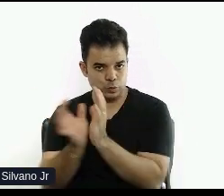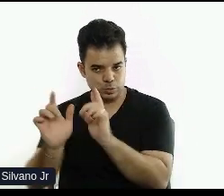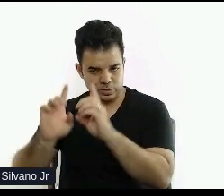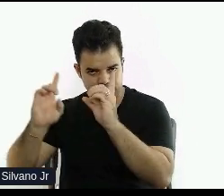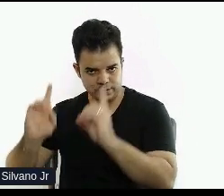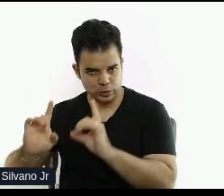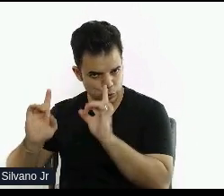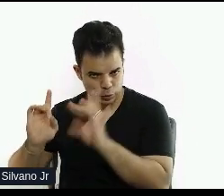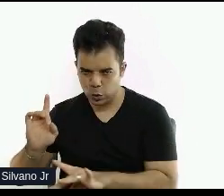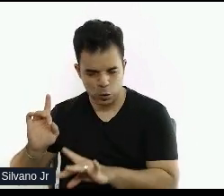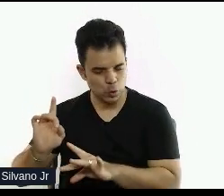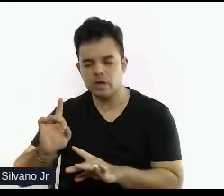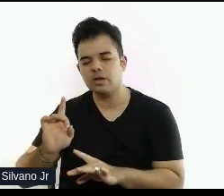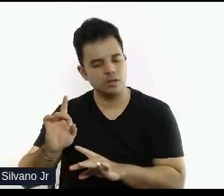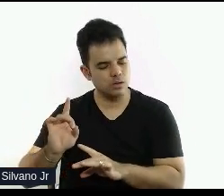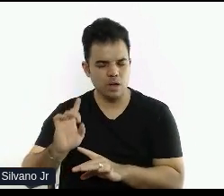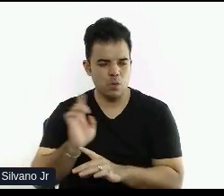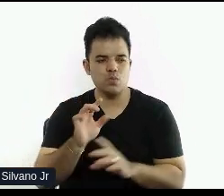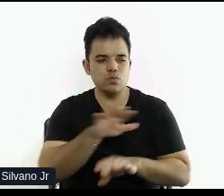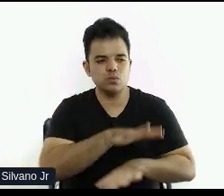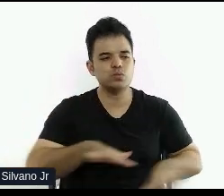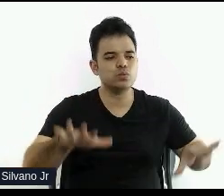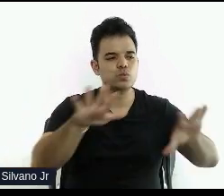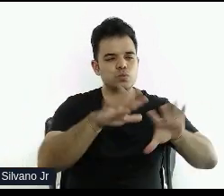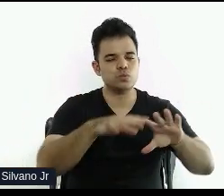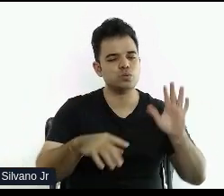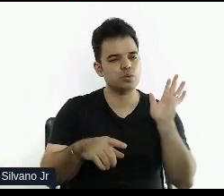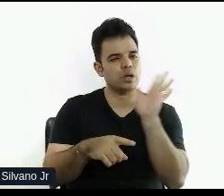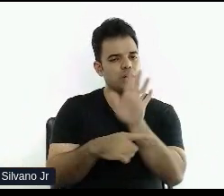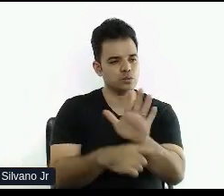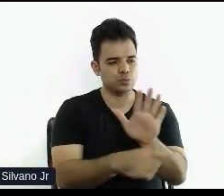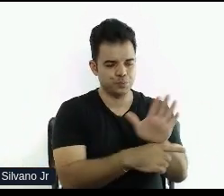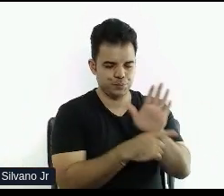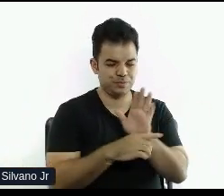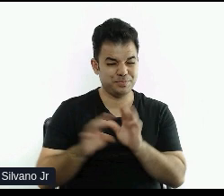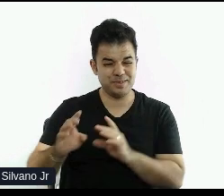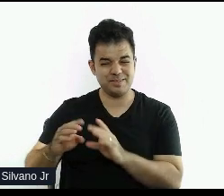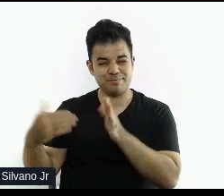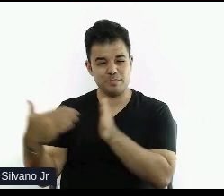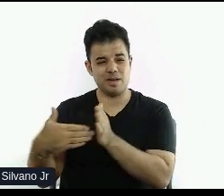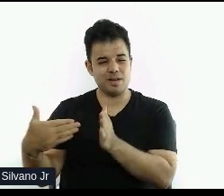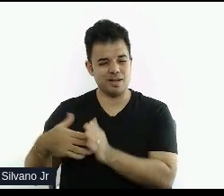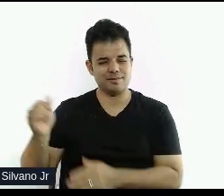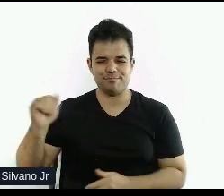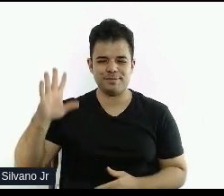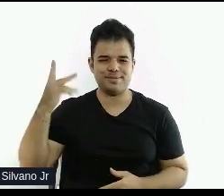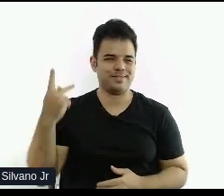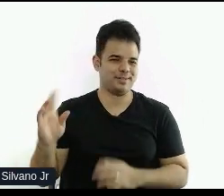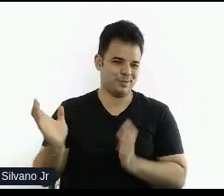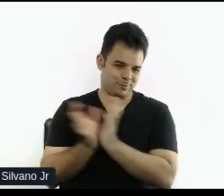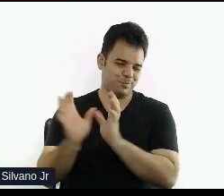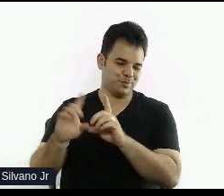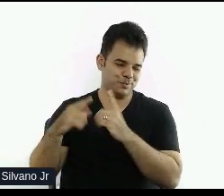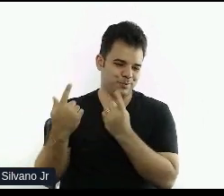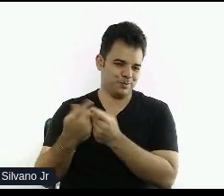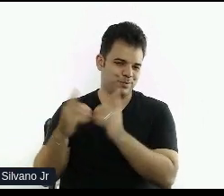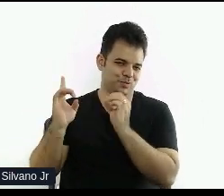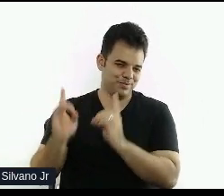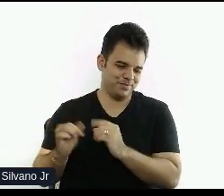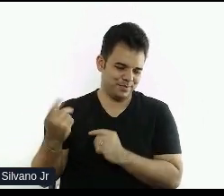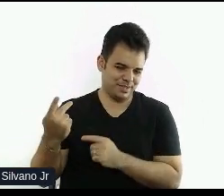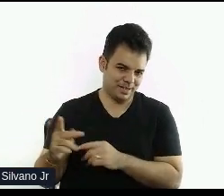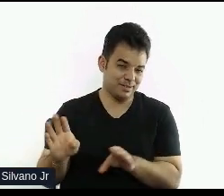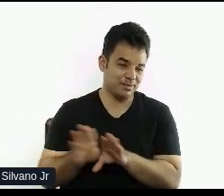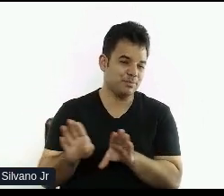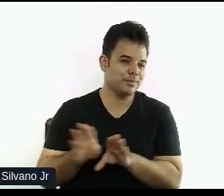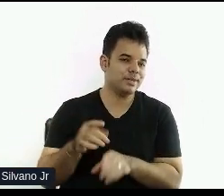mas elas são as pessoas que mais encontram barreiras no mundo online. Então, a acessibilidade, ela beneficia a todos, mas a gente precisa entender que existem barreiras